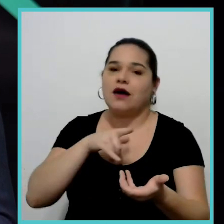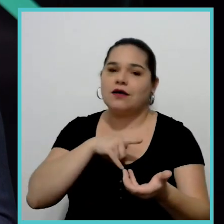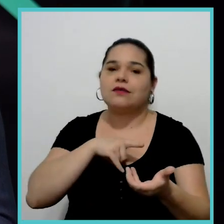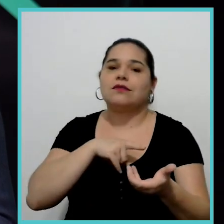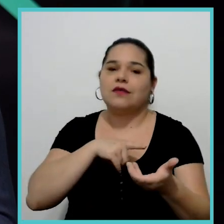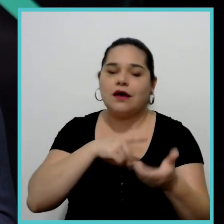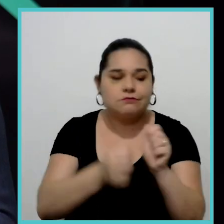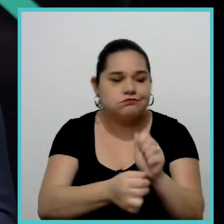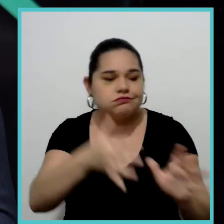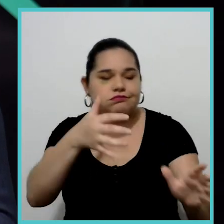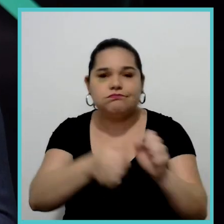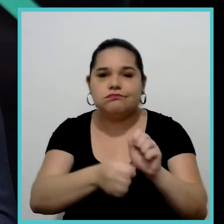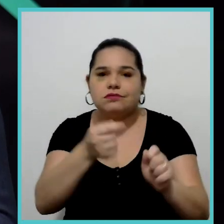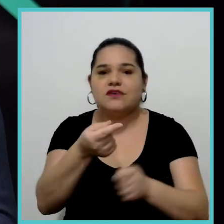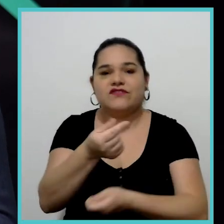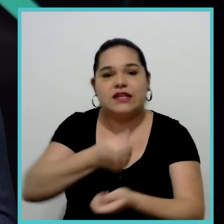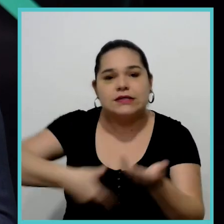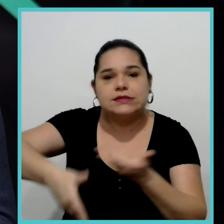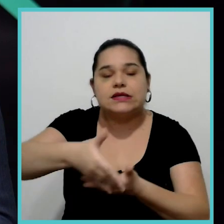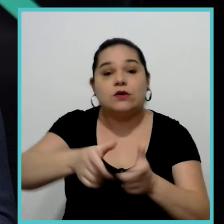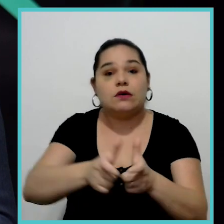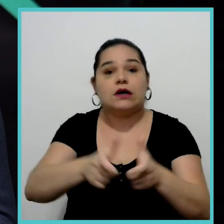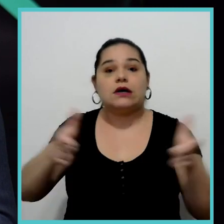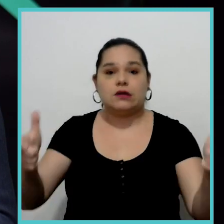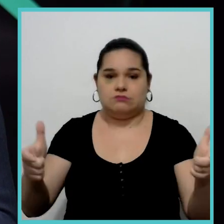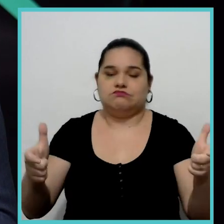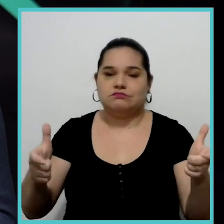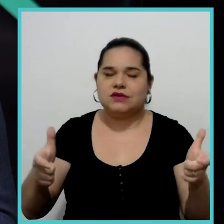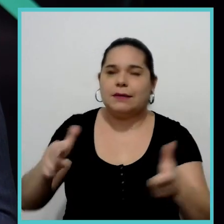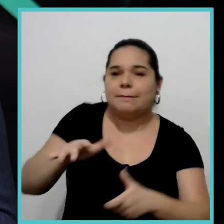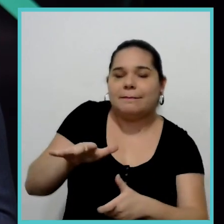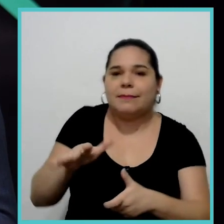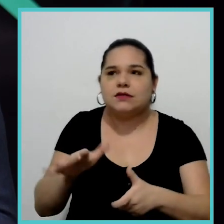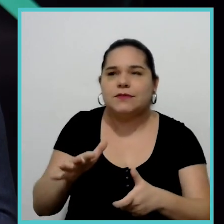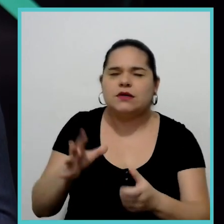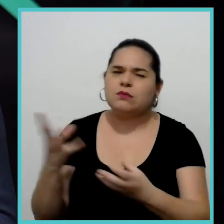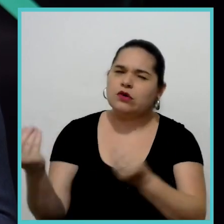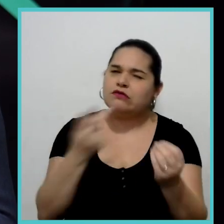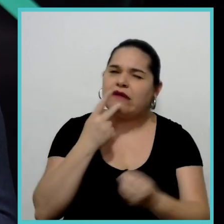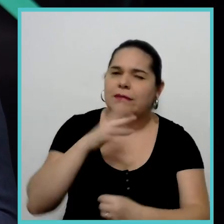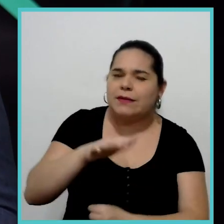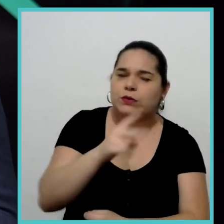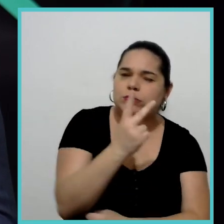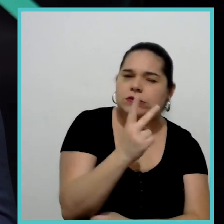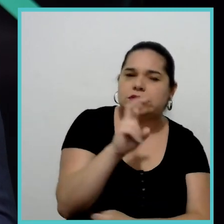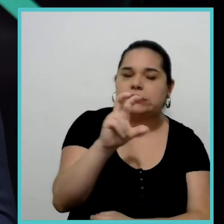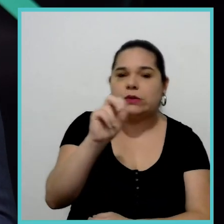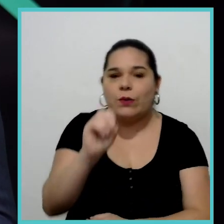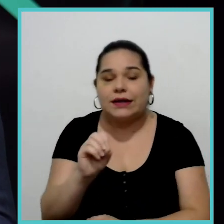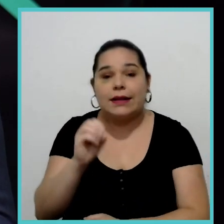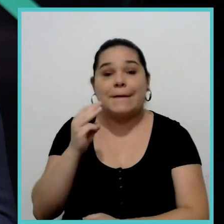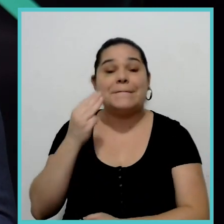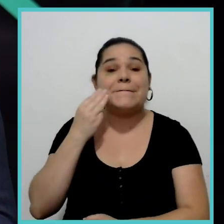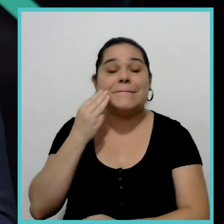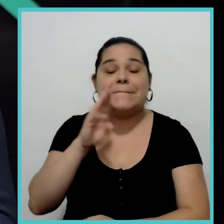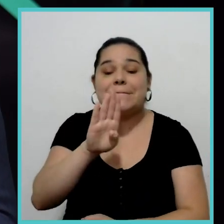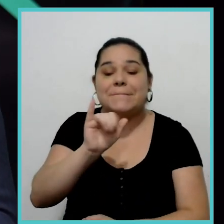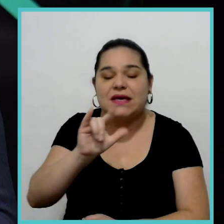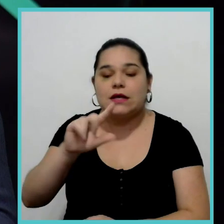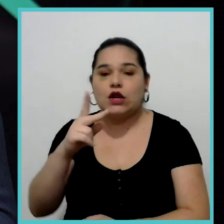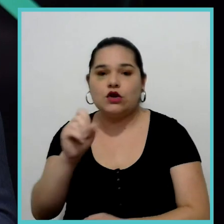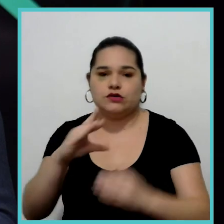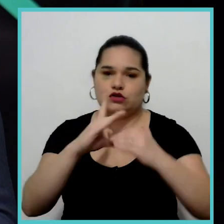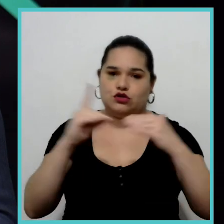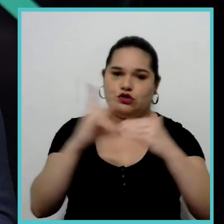tenha um fluxo financeiro bastante grande por volta, e aí muitos falam em 250 bilhões de dólares até